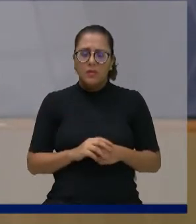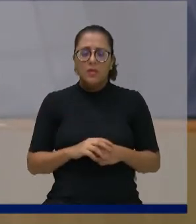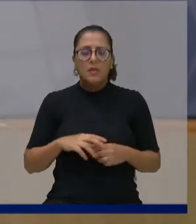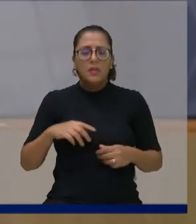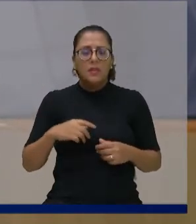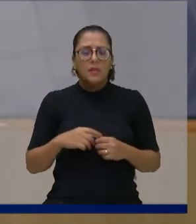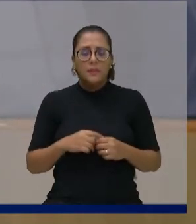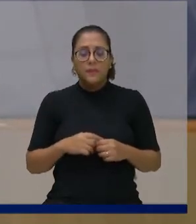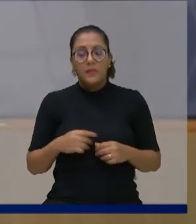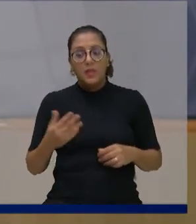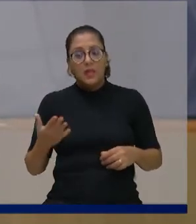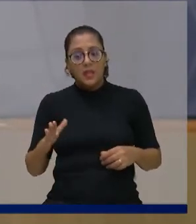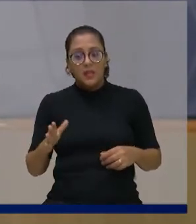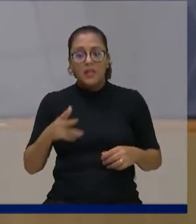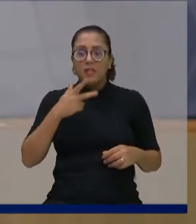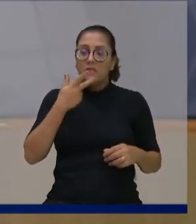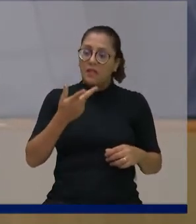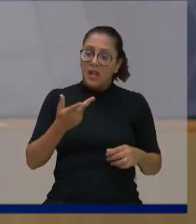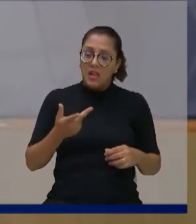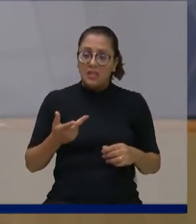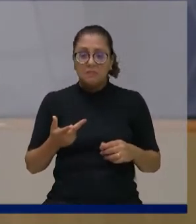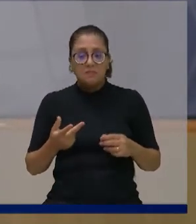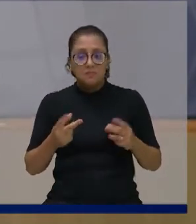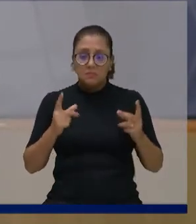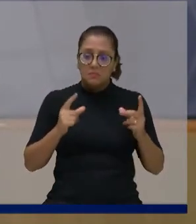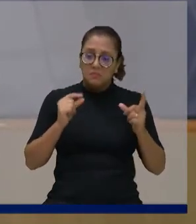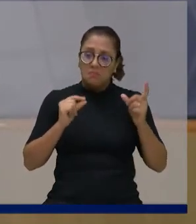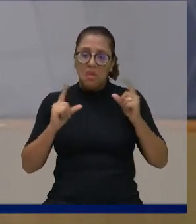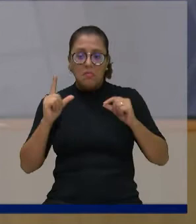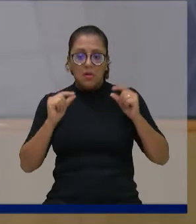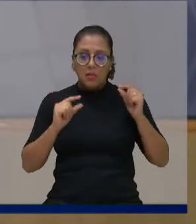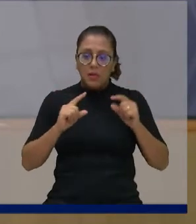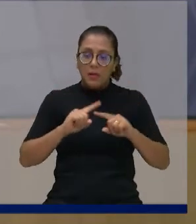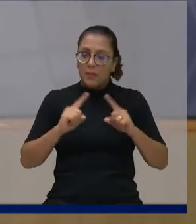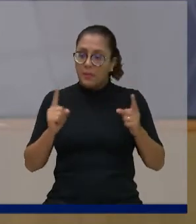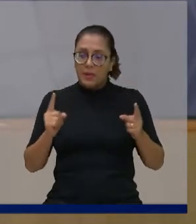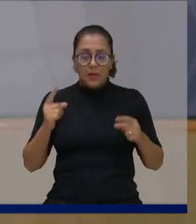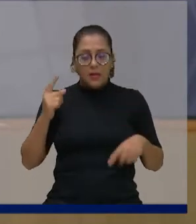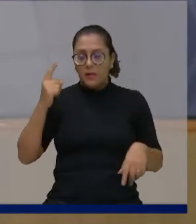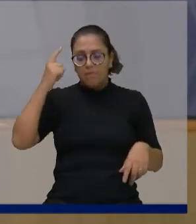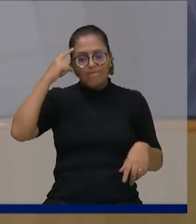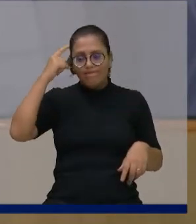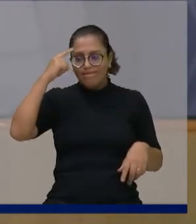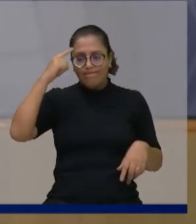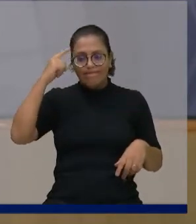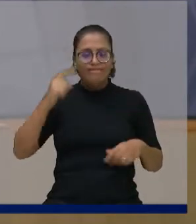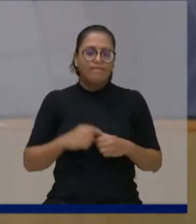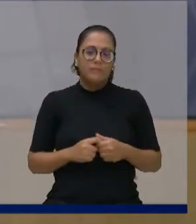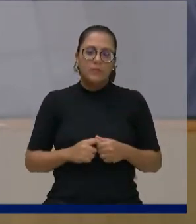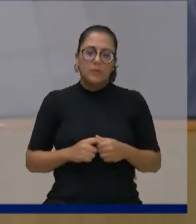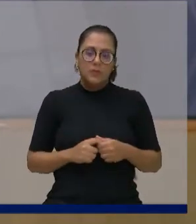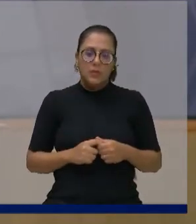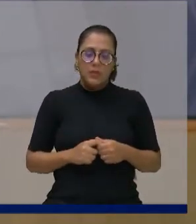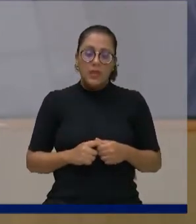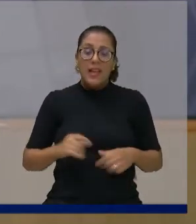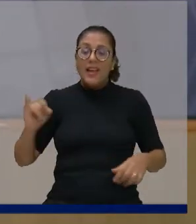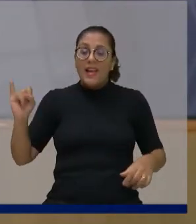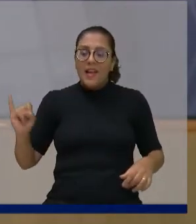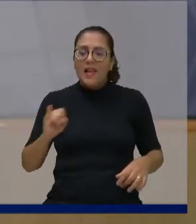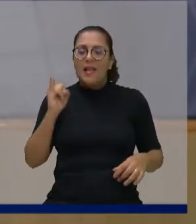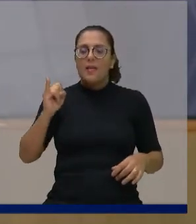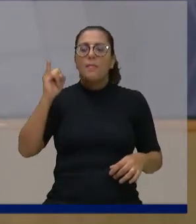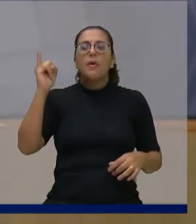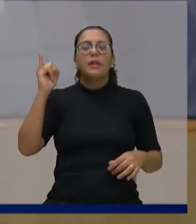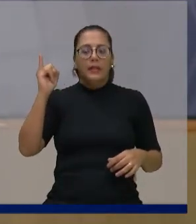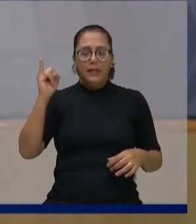às vezes, gente fala com o calor da emoção, e não para às vezes para pensar, é muito importante, não é pouco, não, é muito